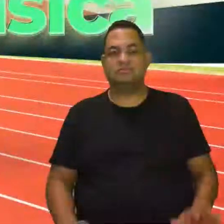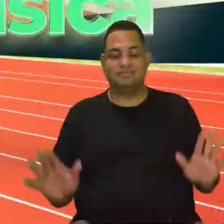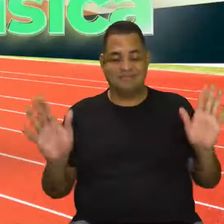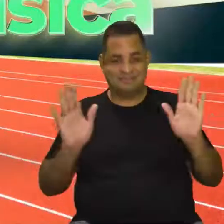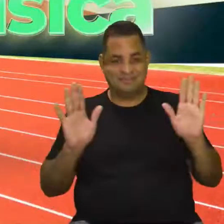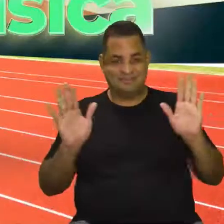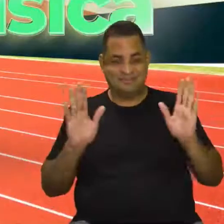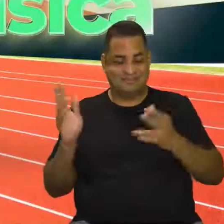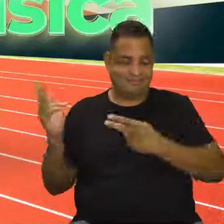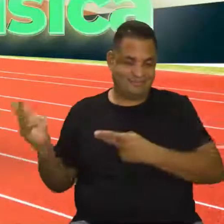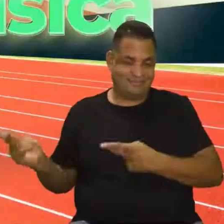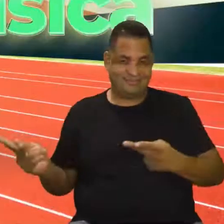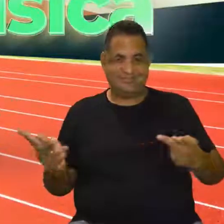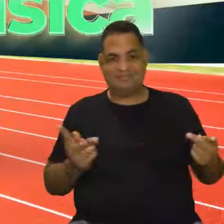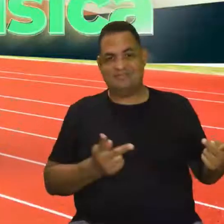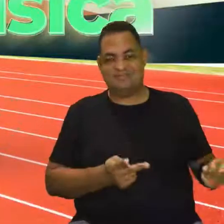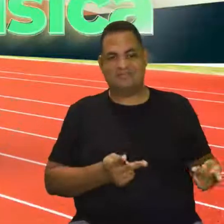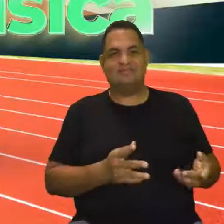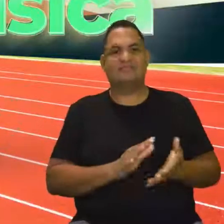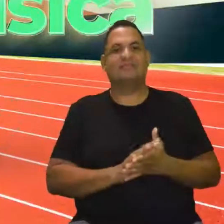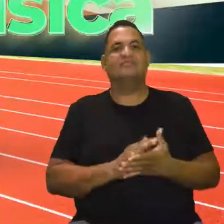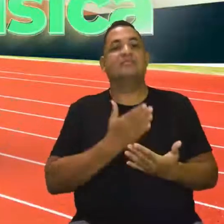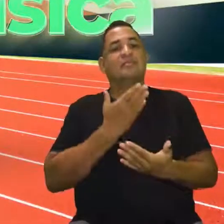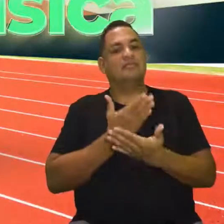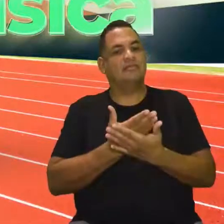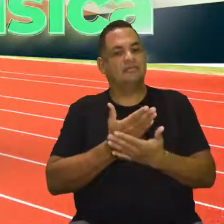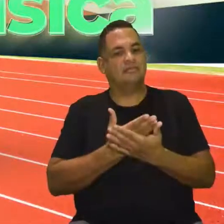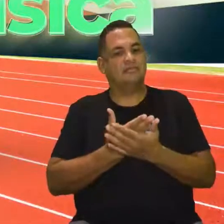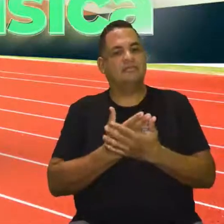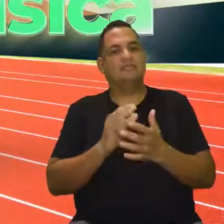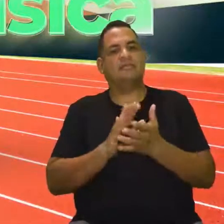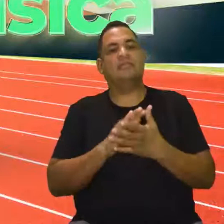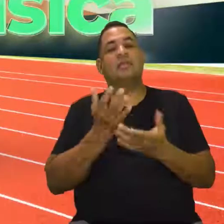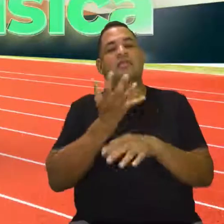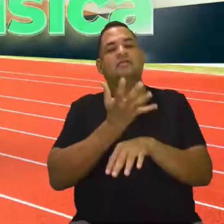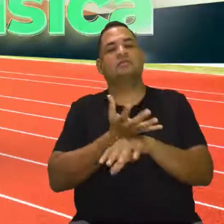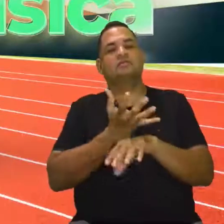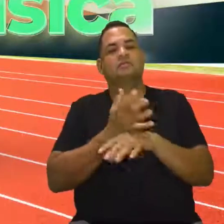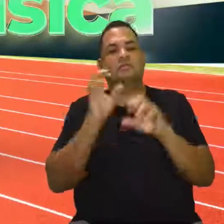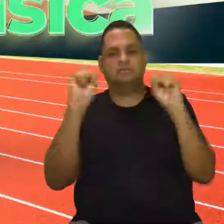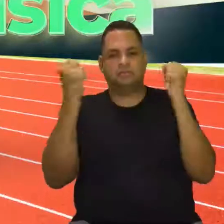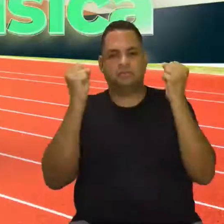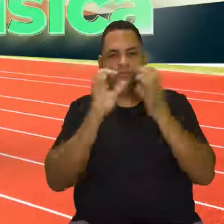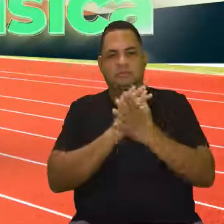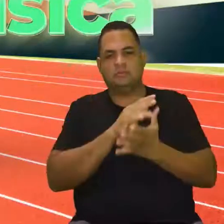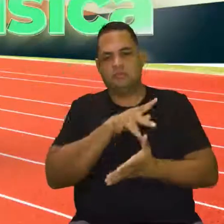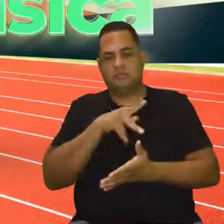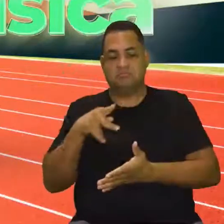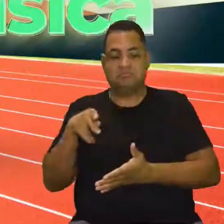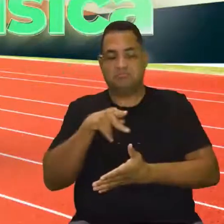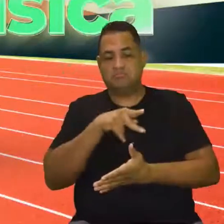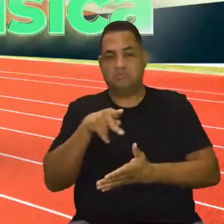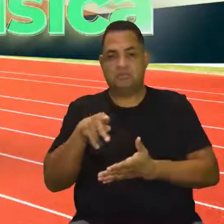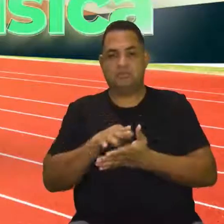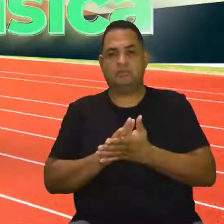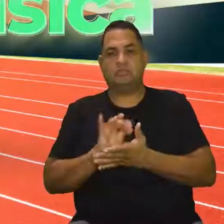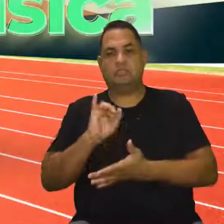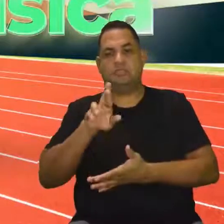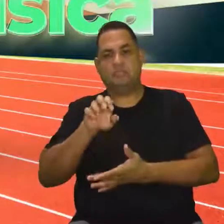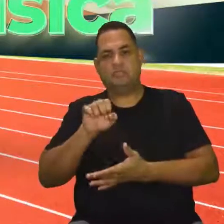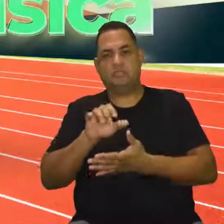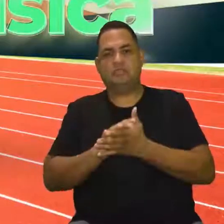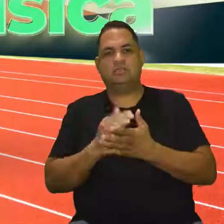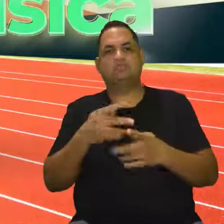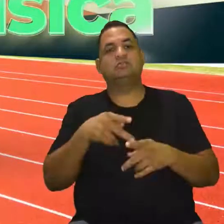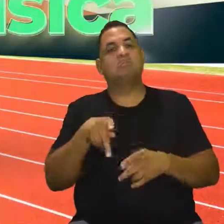Olá, seja muito bem-vindo a mais uma aula do componente de educação física. Eu sou a professora Iris, professora de